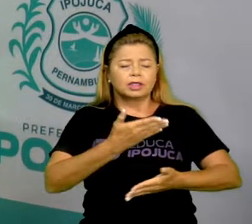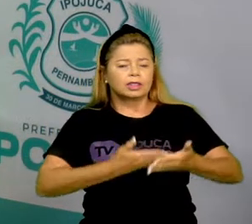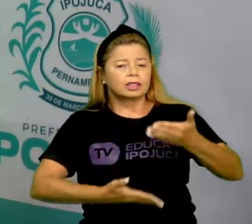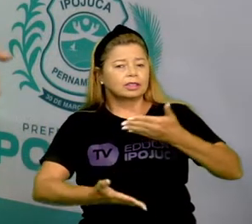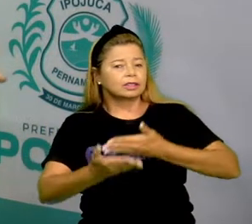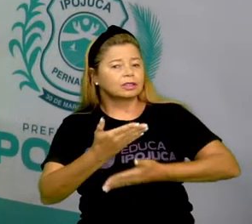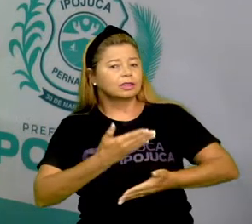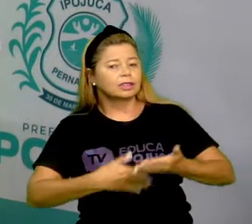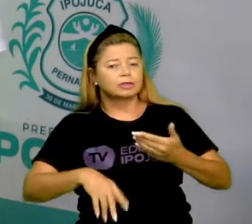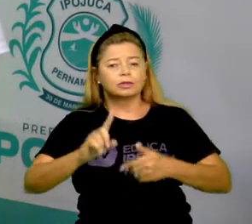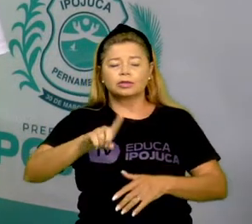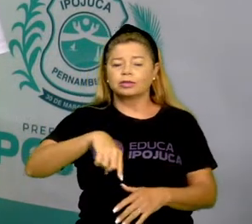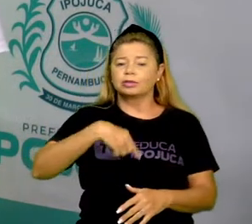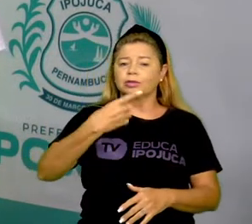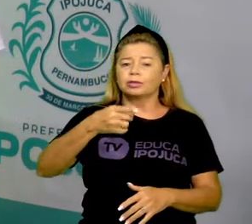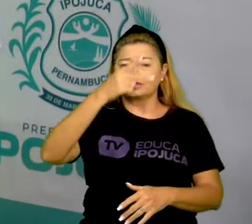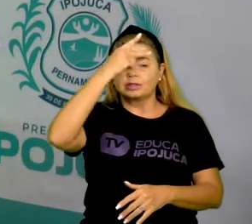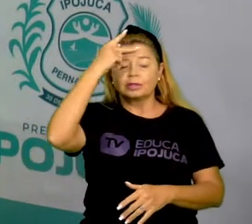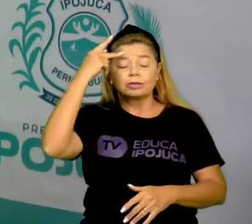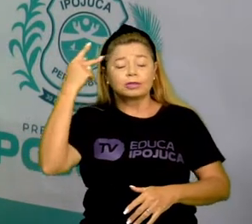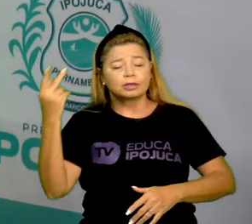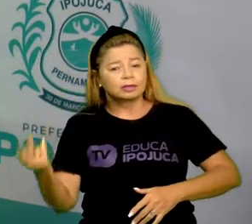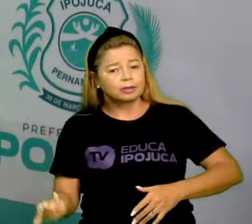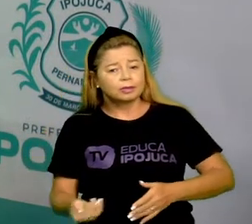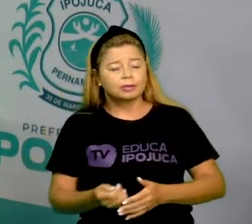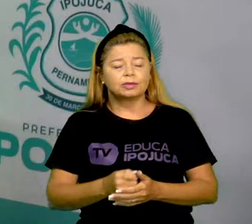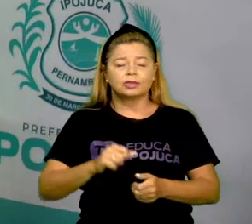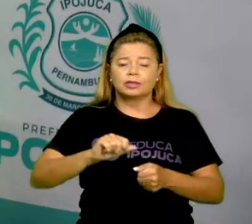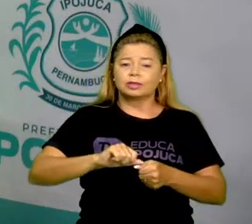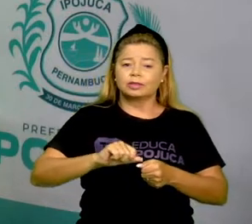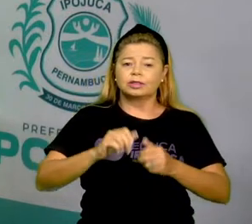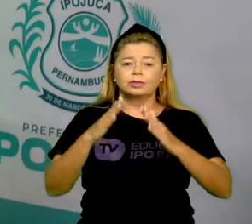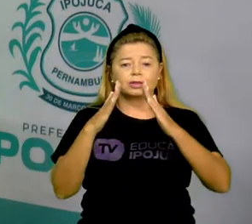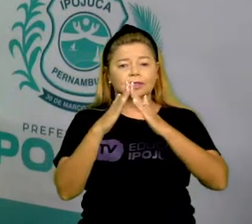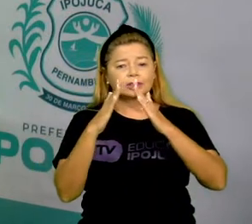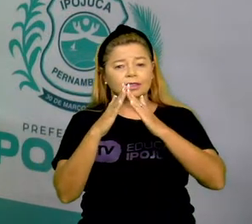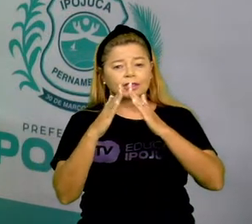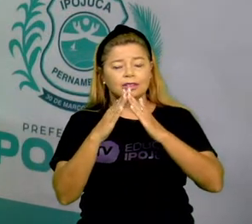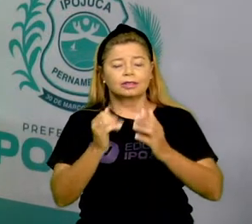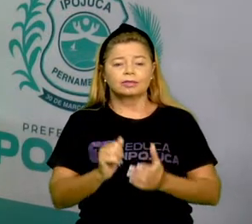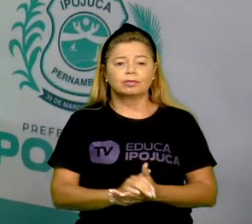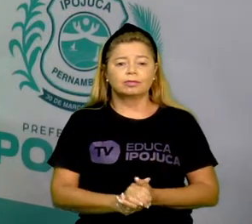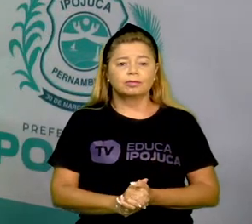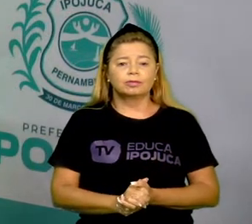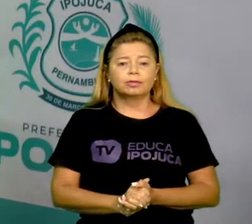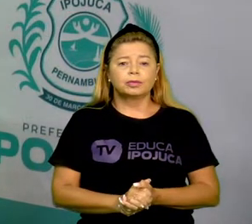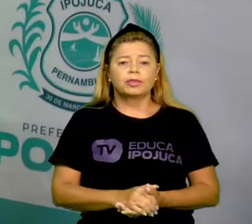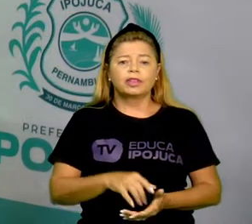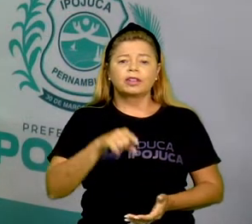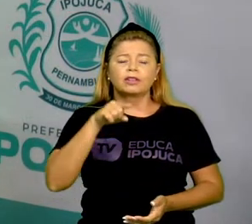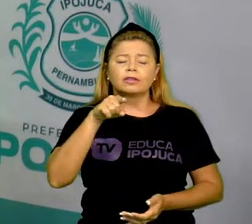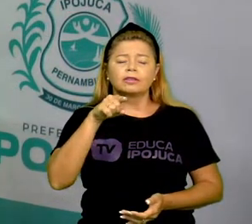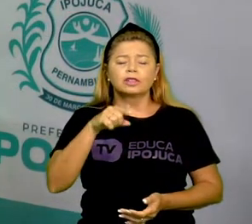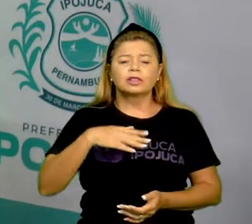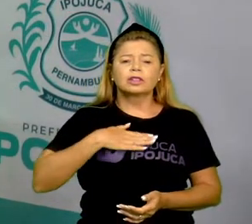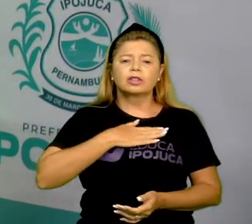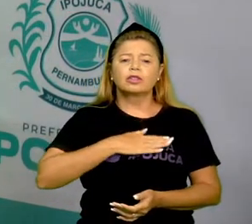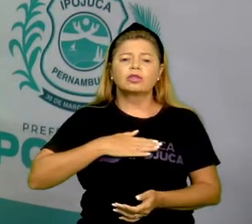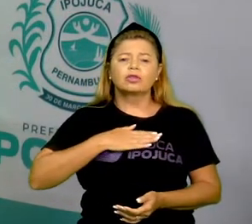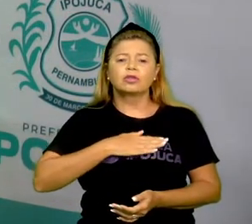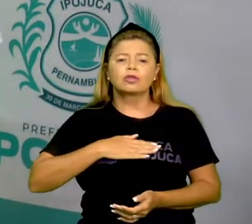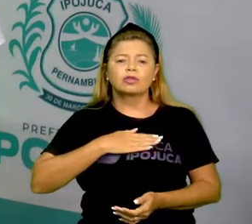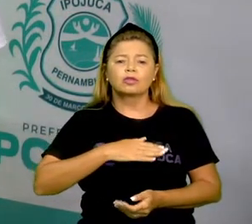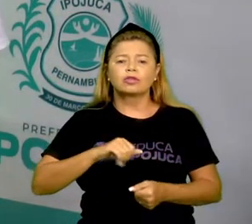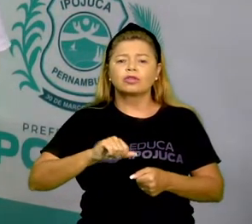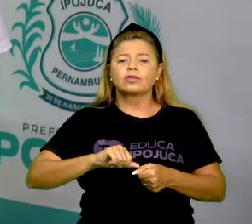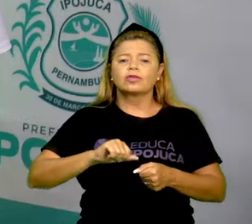e construímos as nossas casinhas. Agora, o que você gosta de fazer no